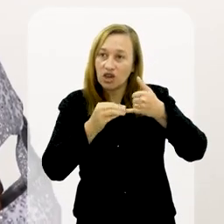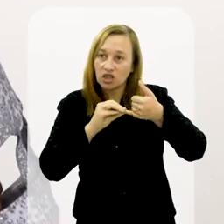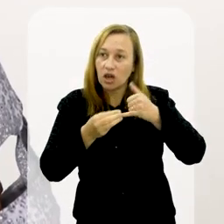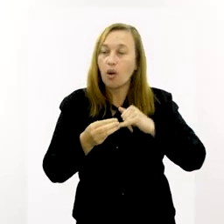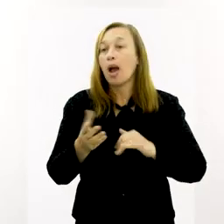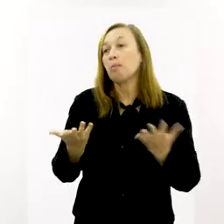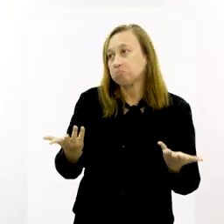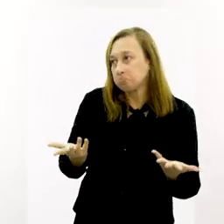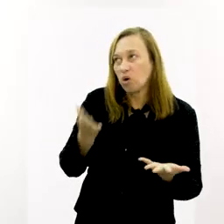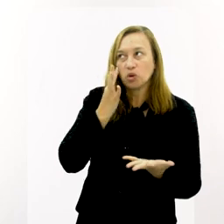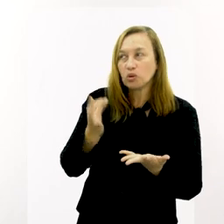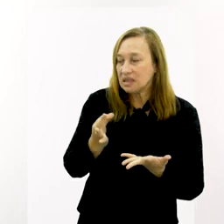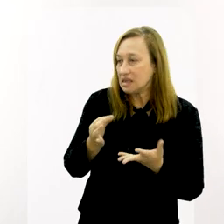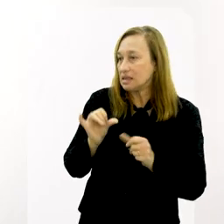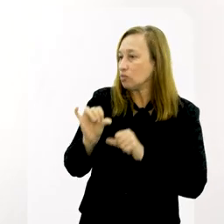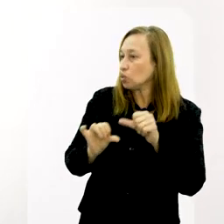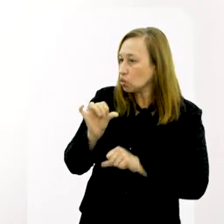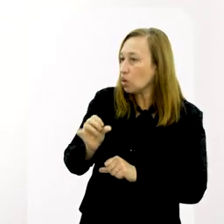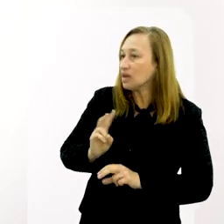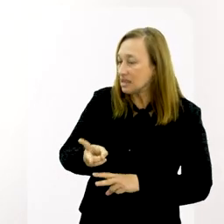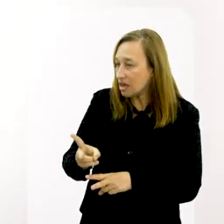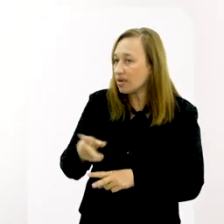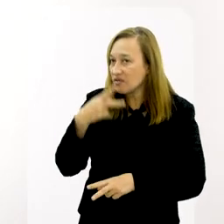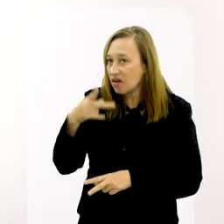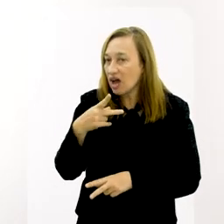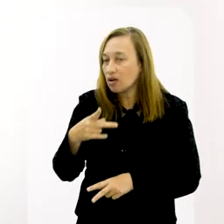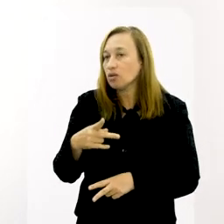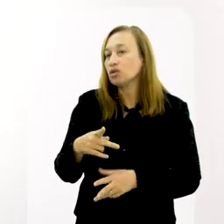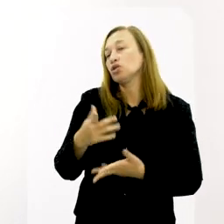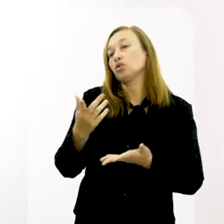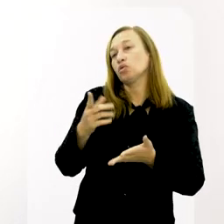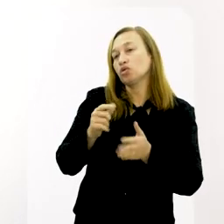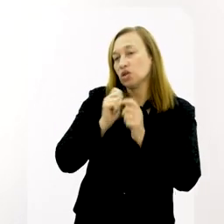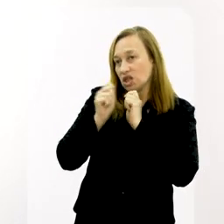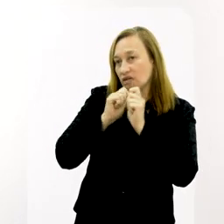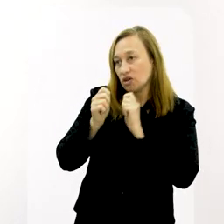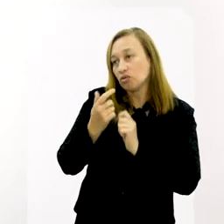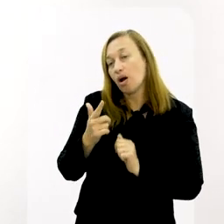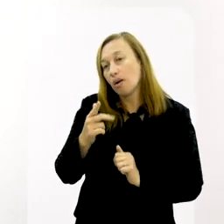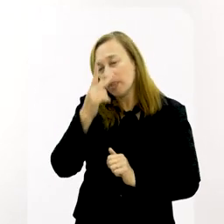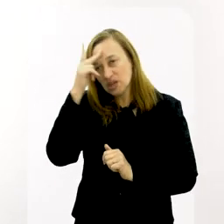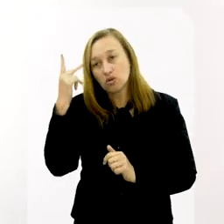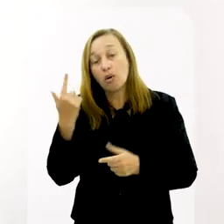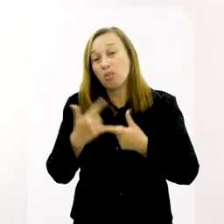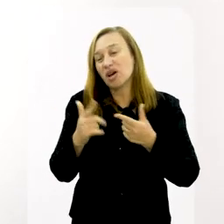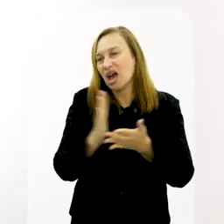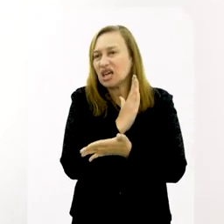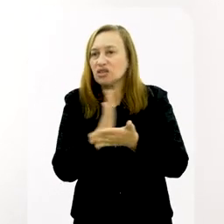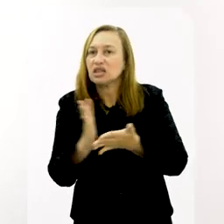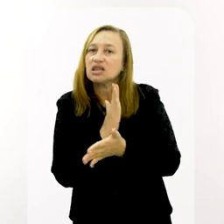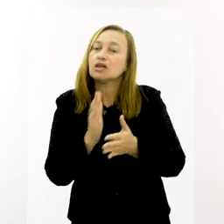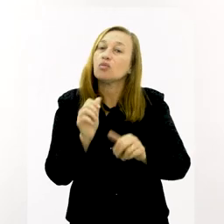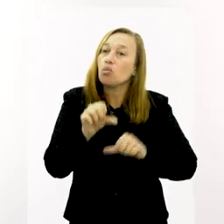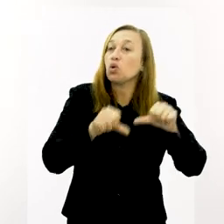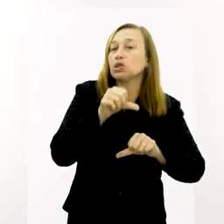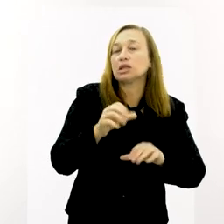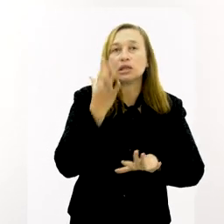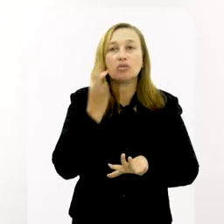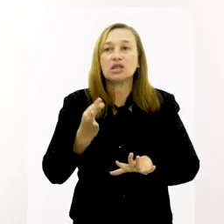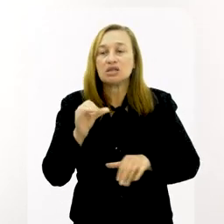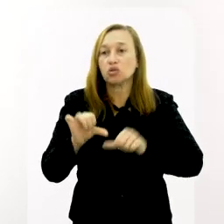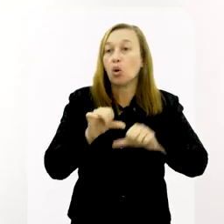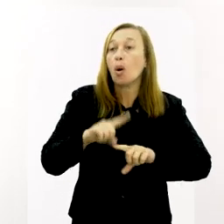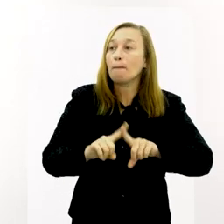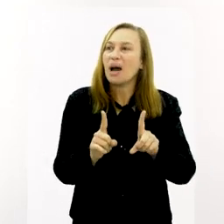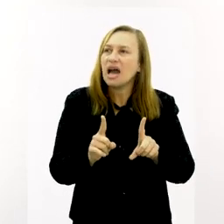Preto Velho, não sei se mudou. Eu sempre digo isso quando eu entrevisto alguém sobre religião, porque muita coisa muda. Não sei